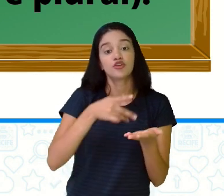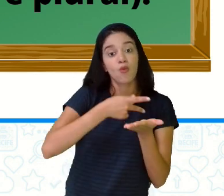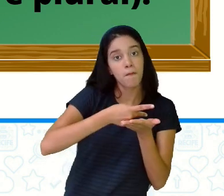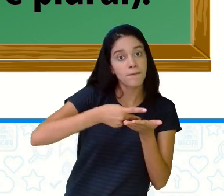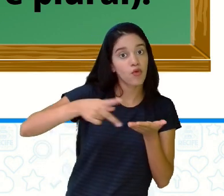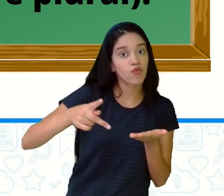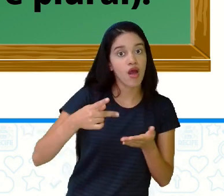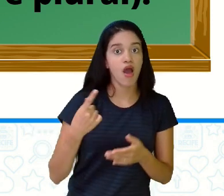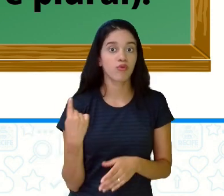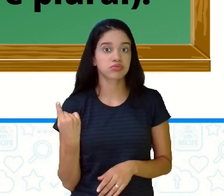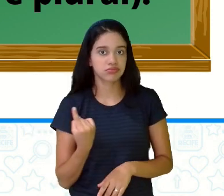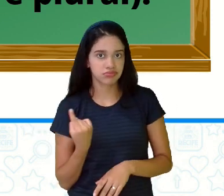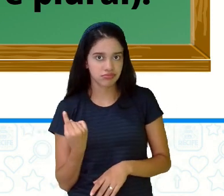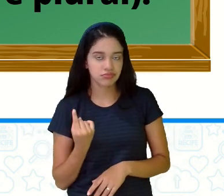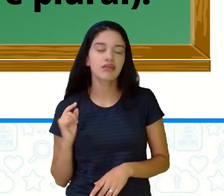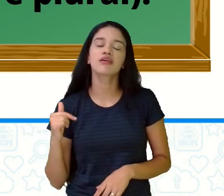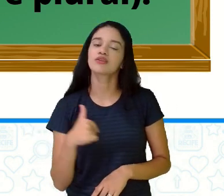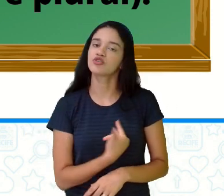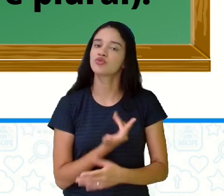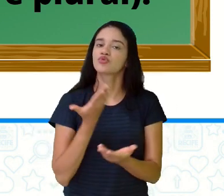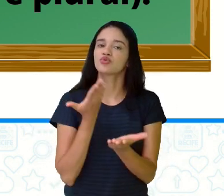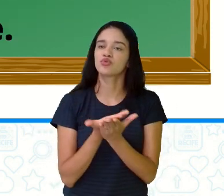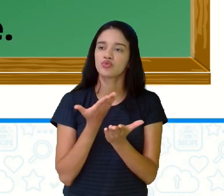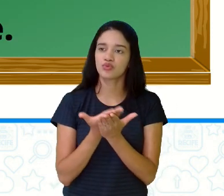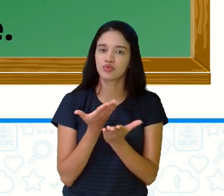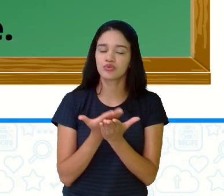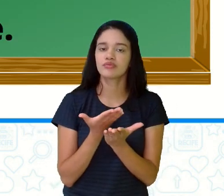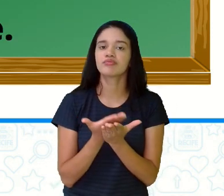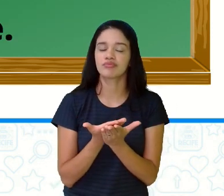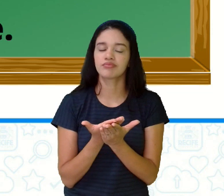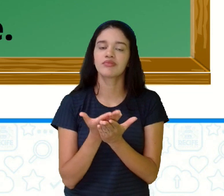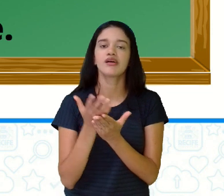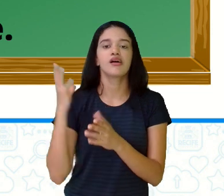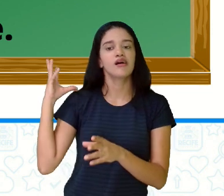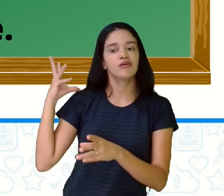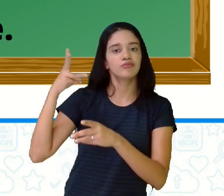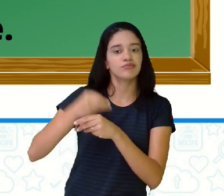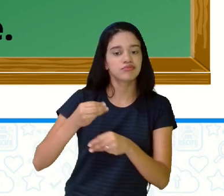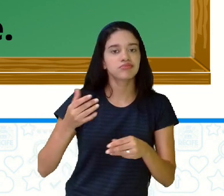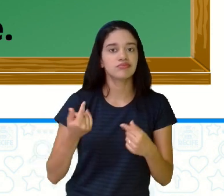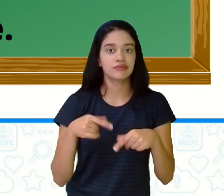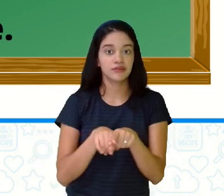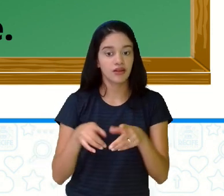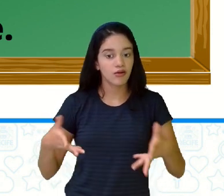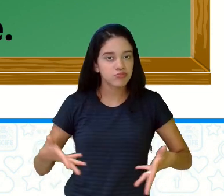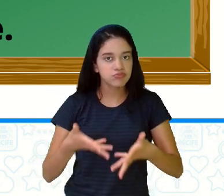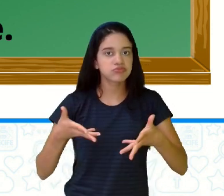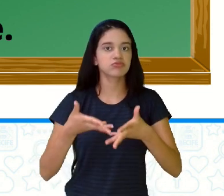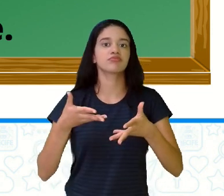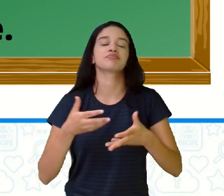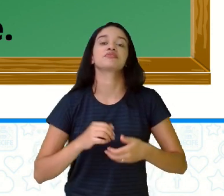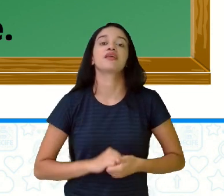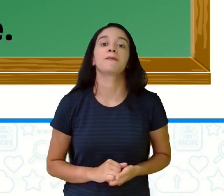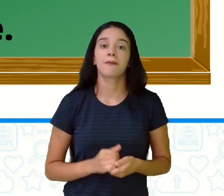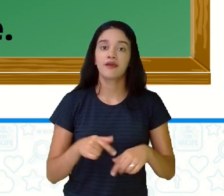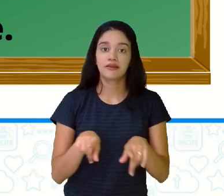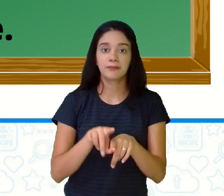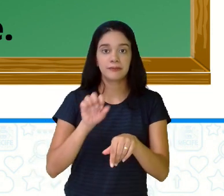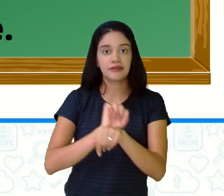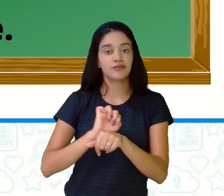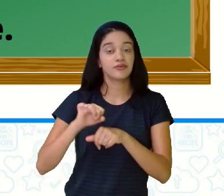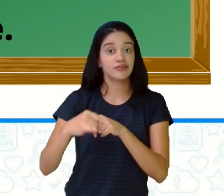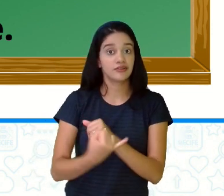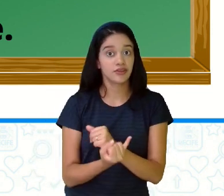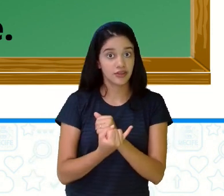que a gente já estudou aqui. A gente está aí só reforçando esse conhecimento. Os adjetivos também podem variar